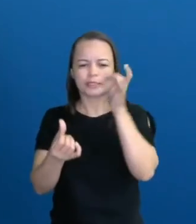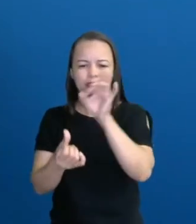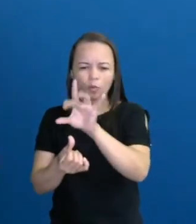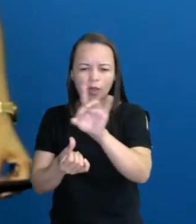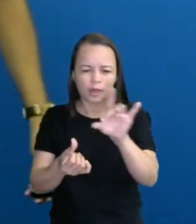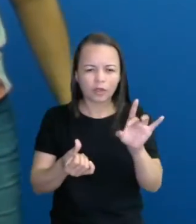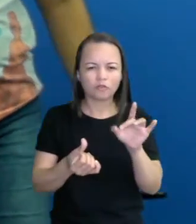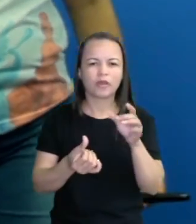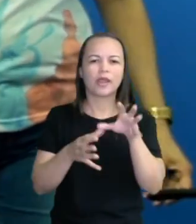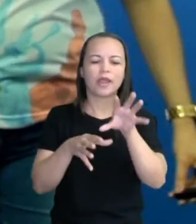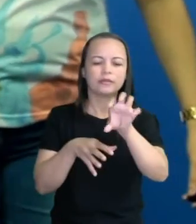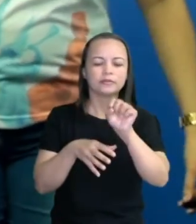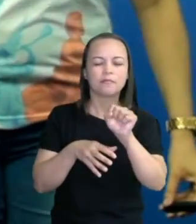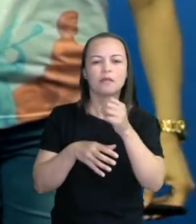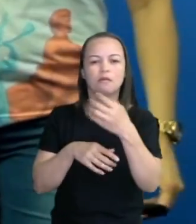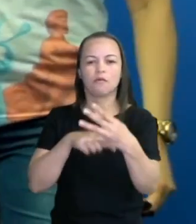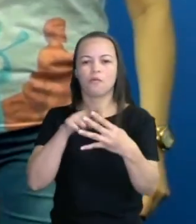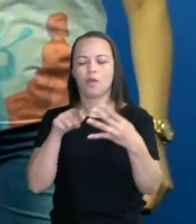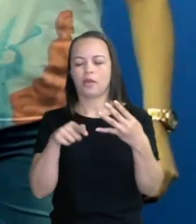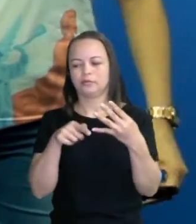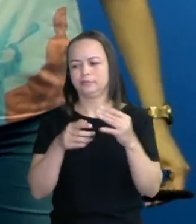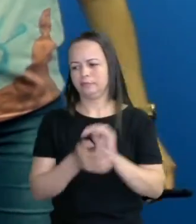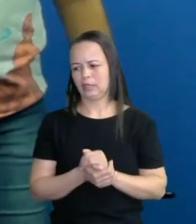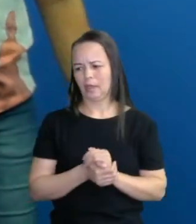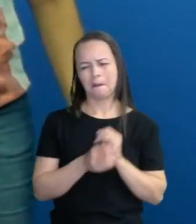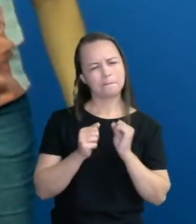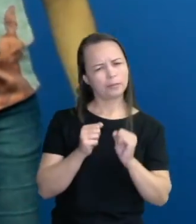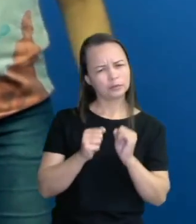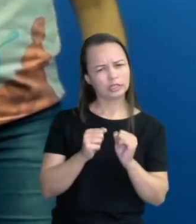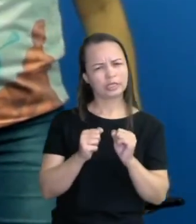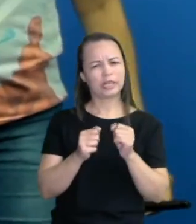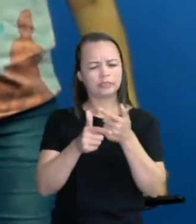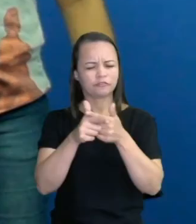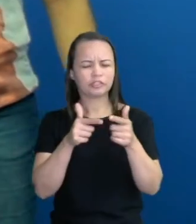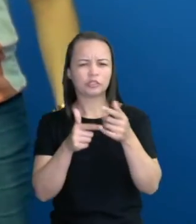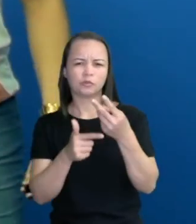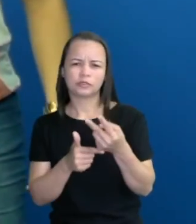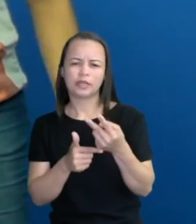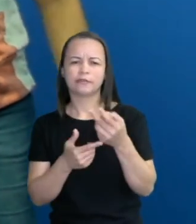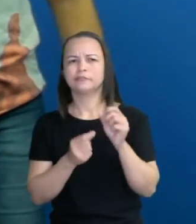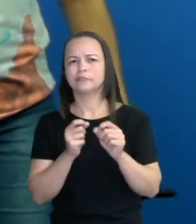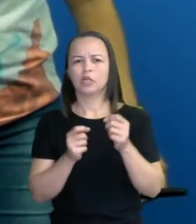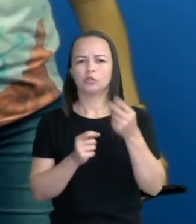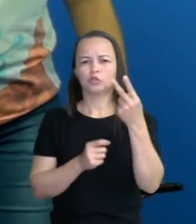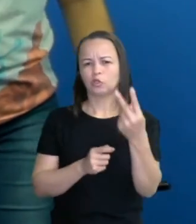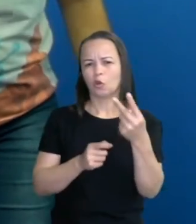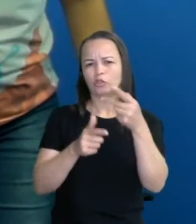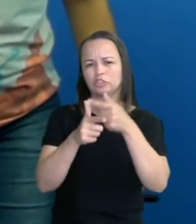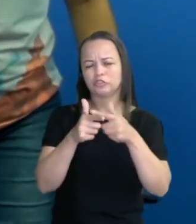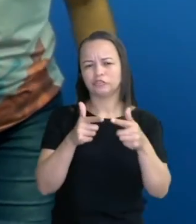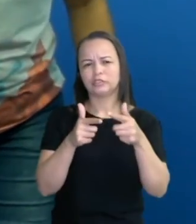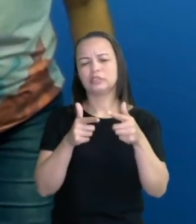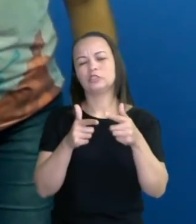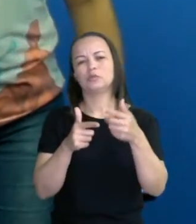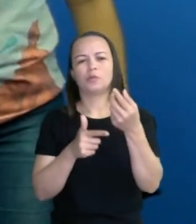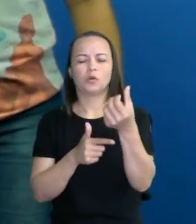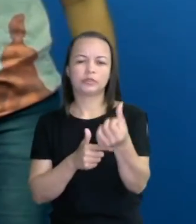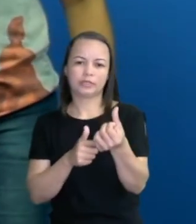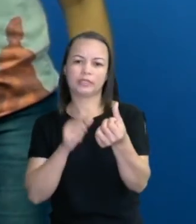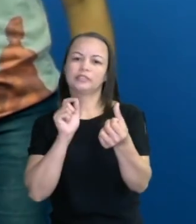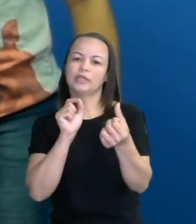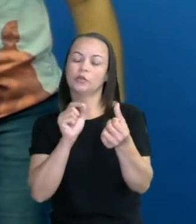6? No conjunto dos números relacionais, sim. 2 dividido por 6 vai me dar um número decimal.